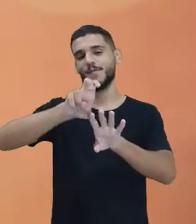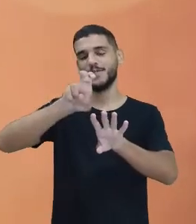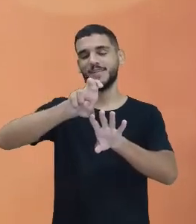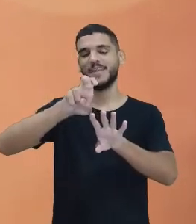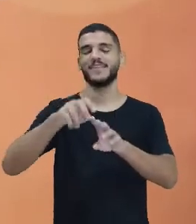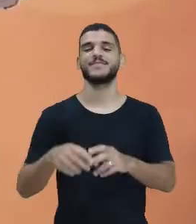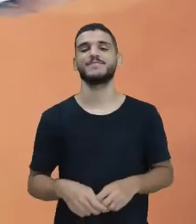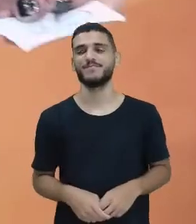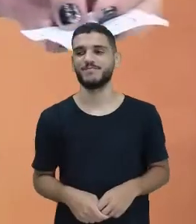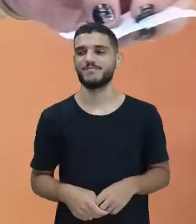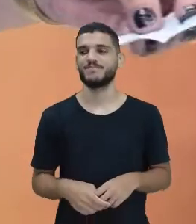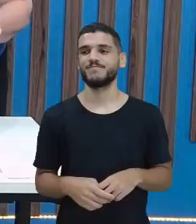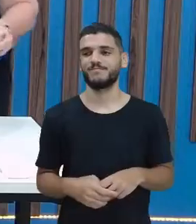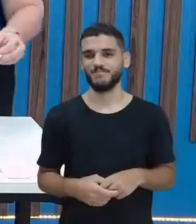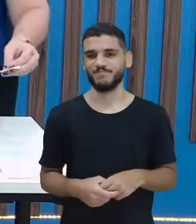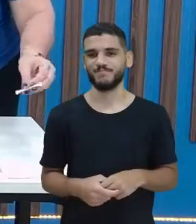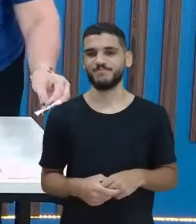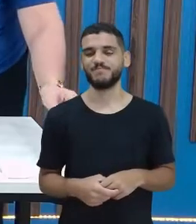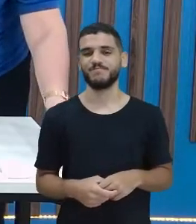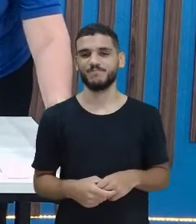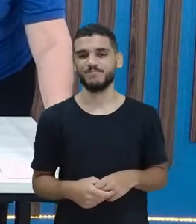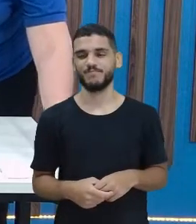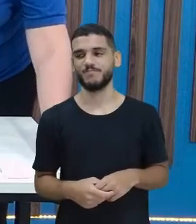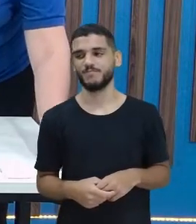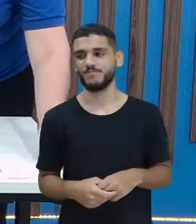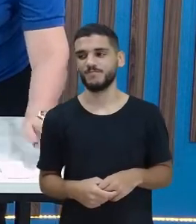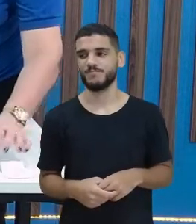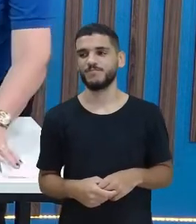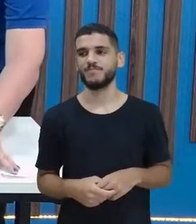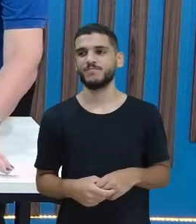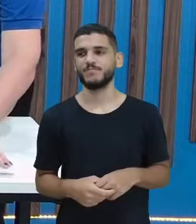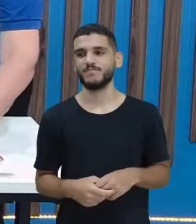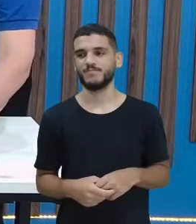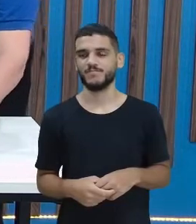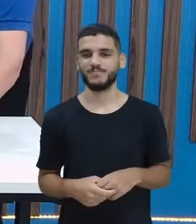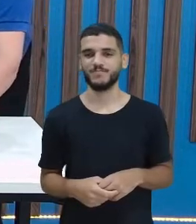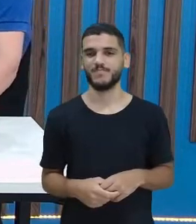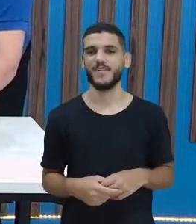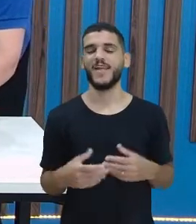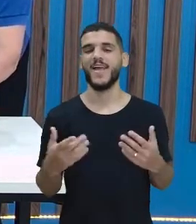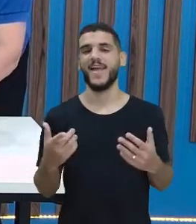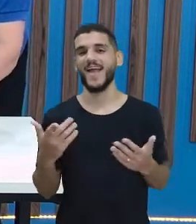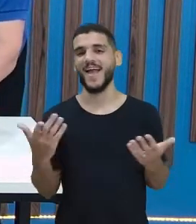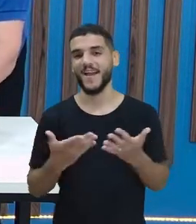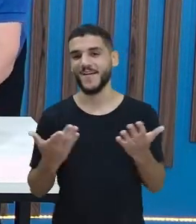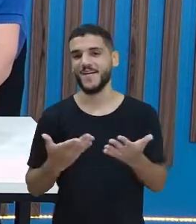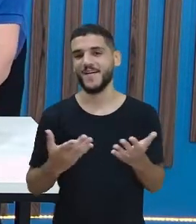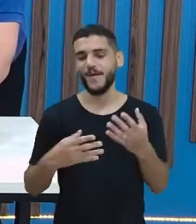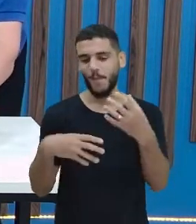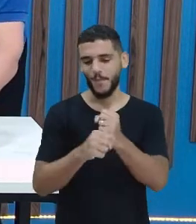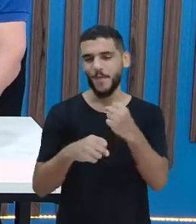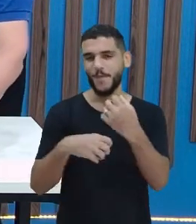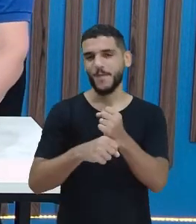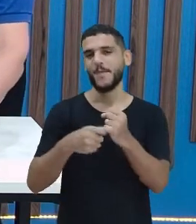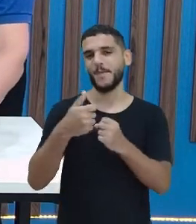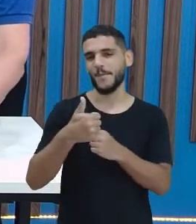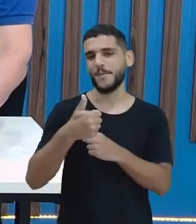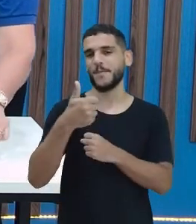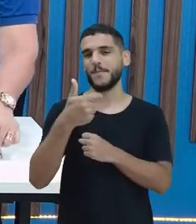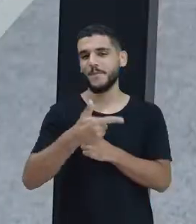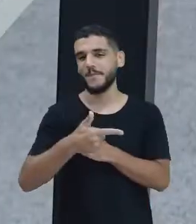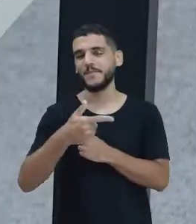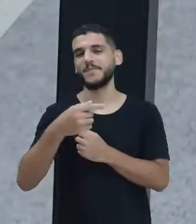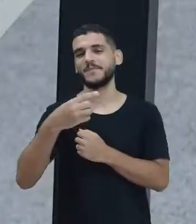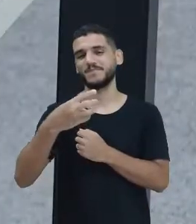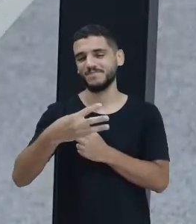seis unidades. É. Deixa eu ver. Deixa eu contar quantos pontos eu tenho. Um, dois,